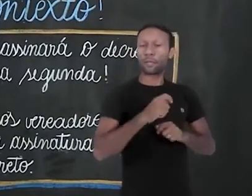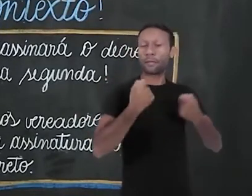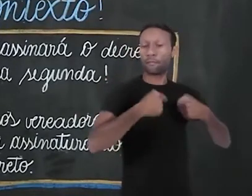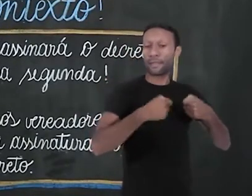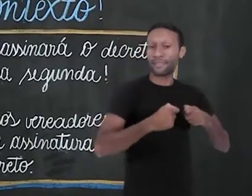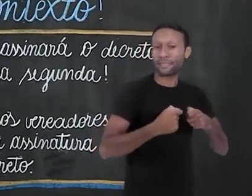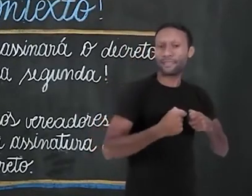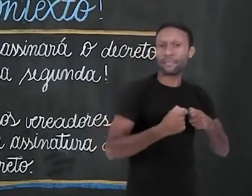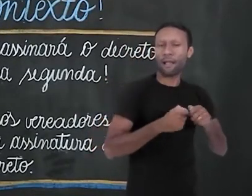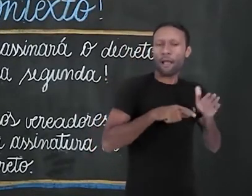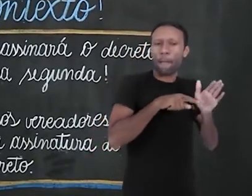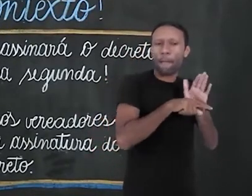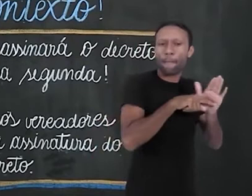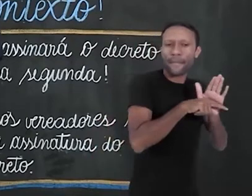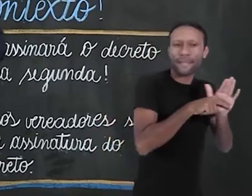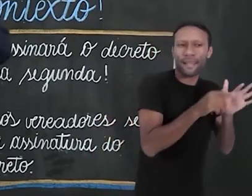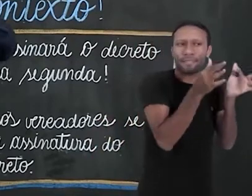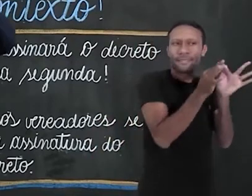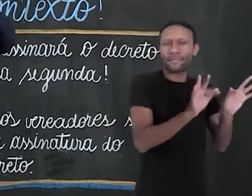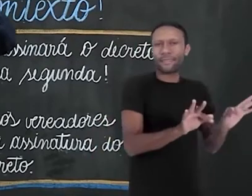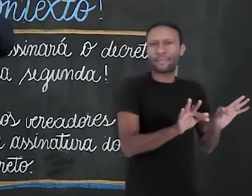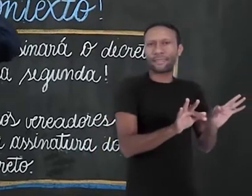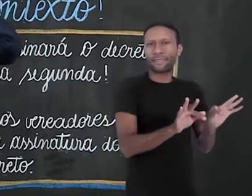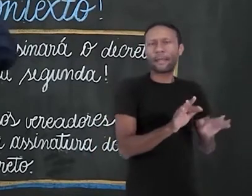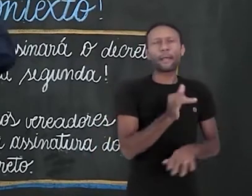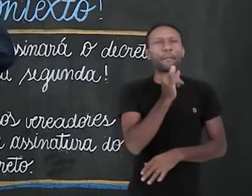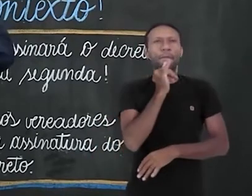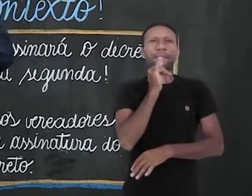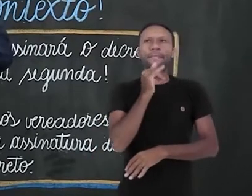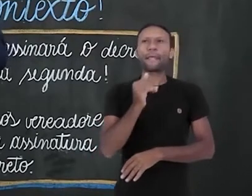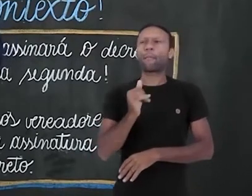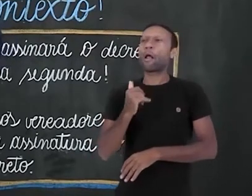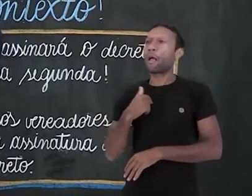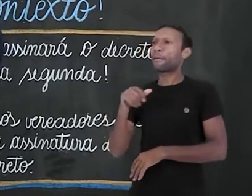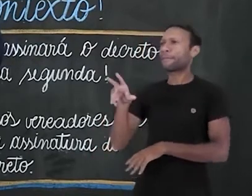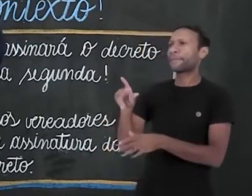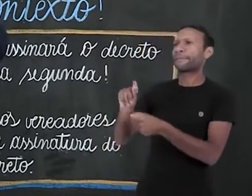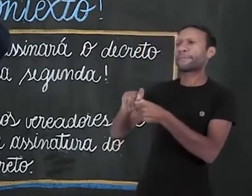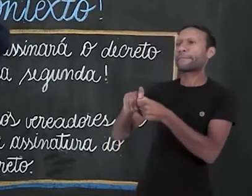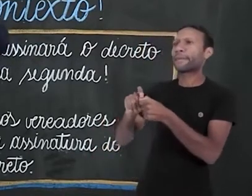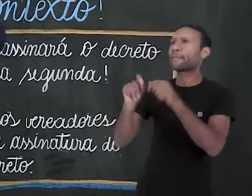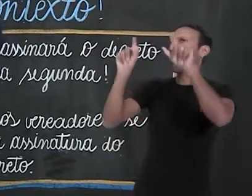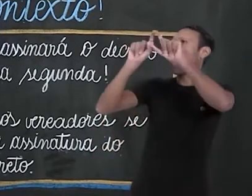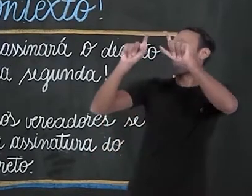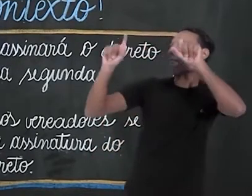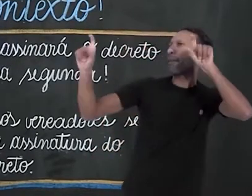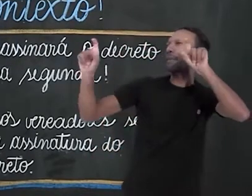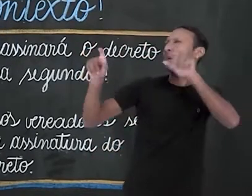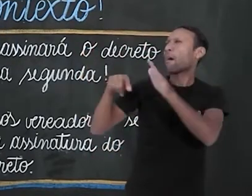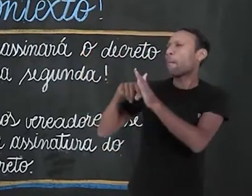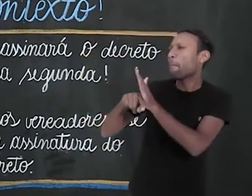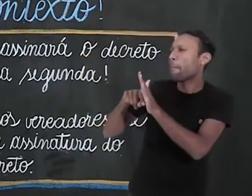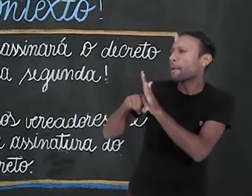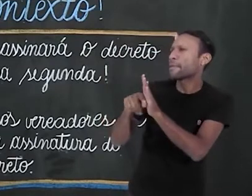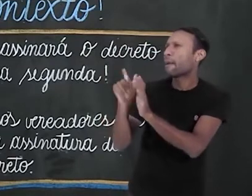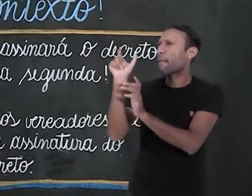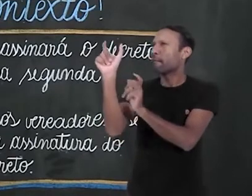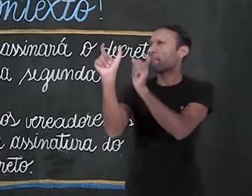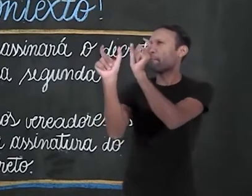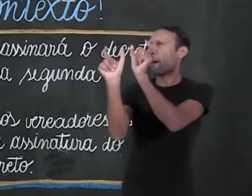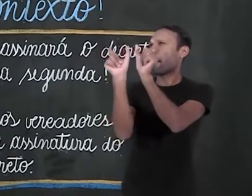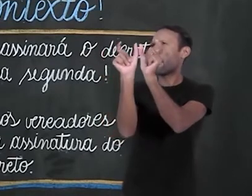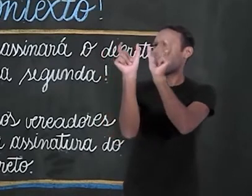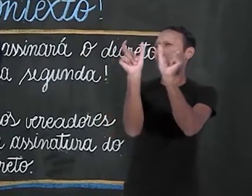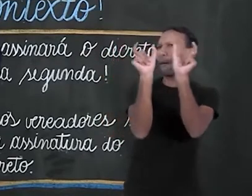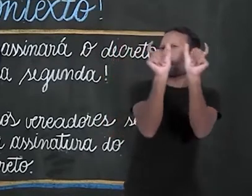para a análise sintática. Quando alguém diz para você que está fazendo uma análise sintática, é essa pessoa está analisando cada palavra,